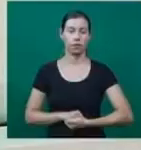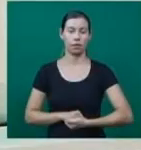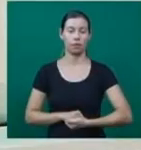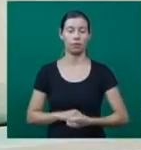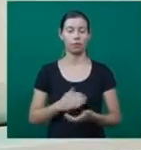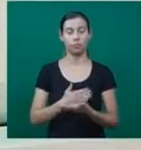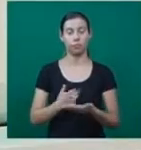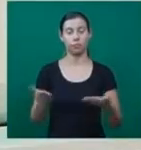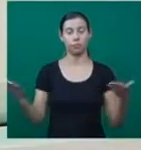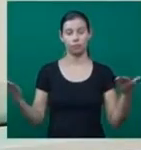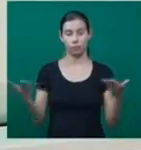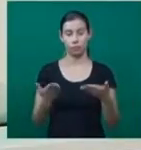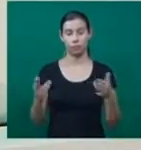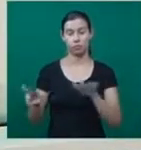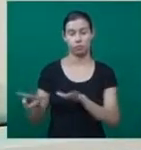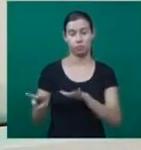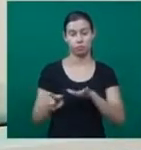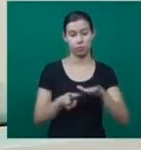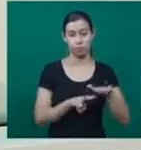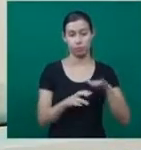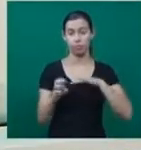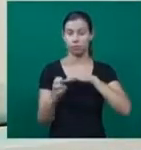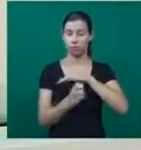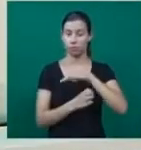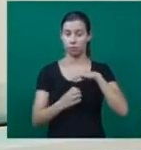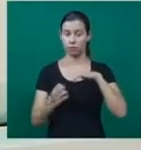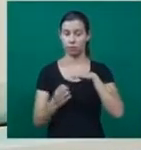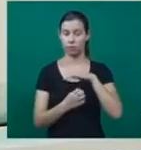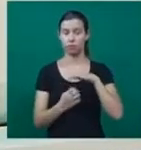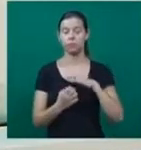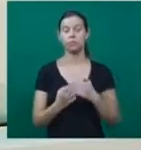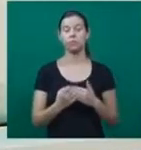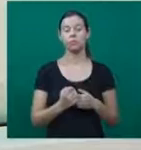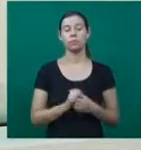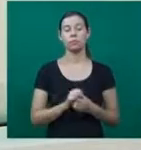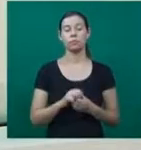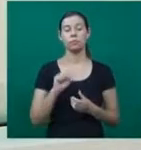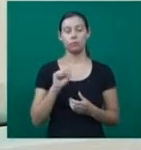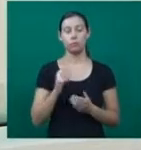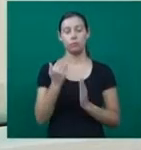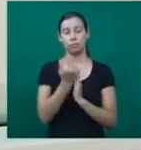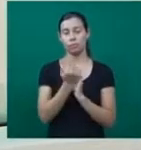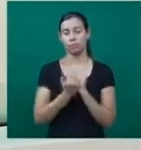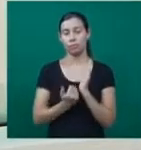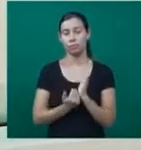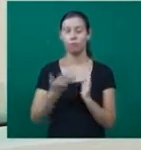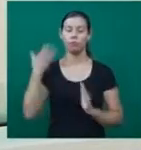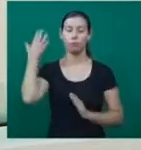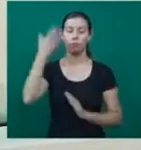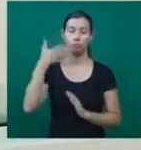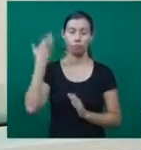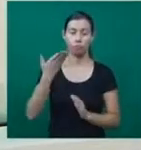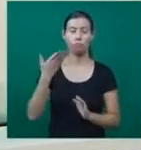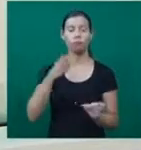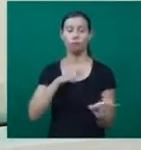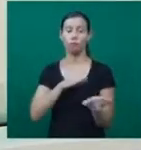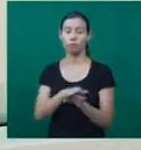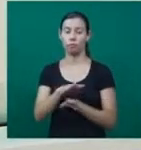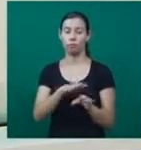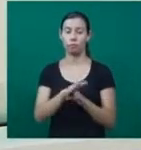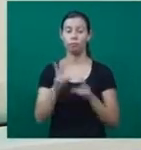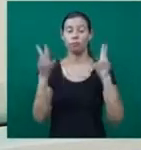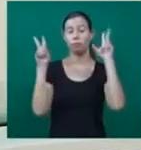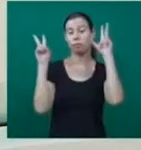Começou hoje a semana do microempreendedor individual no SEBRAE. A programação conta com palestras, orientações e temas